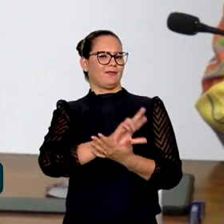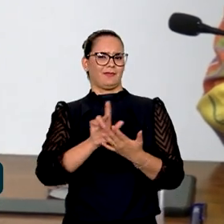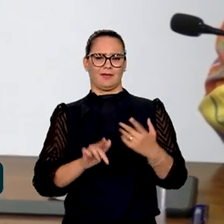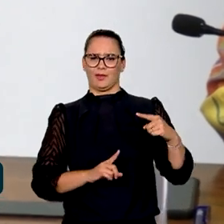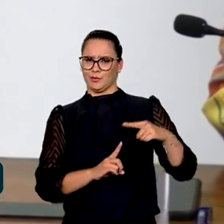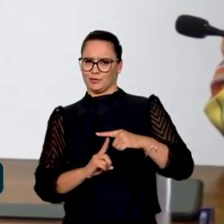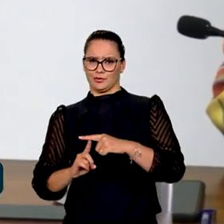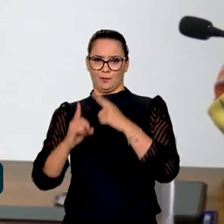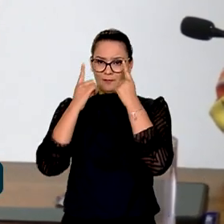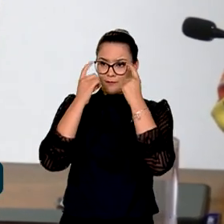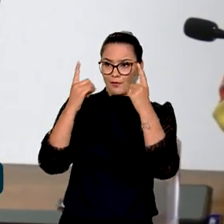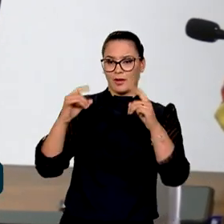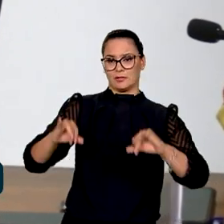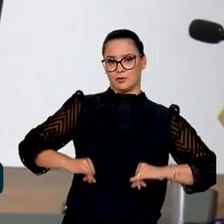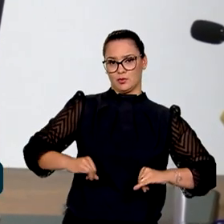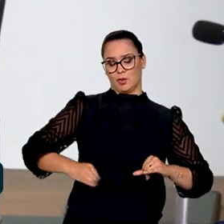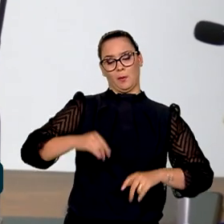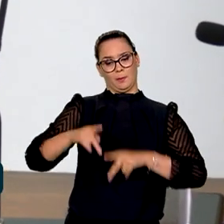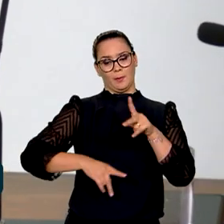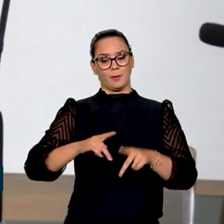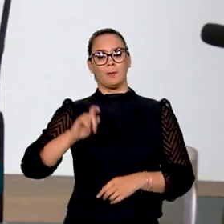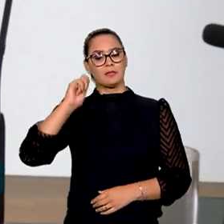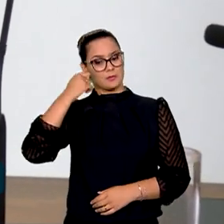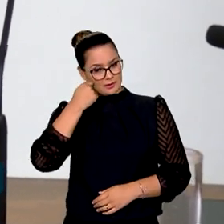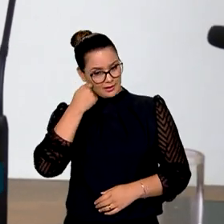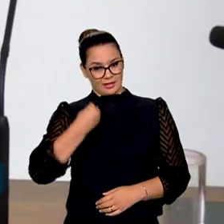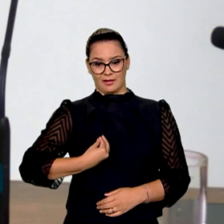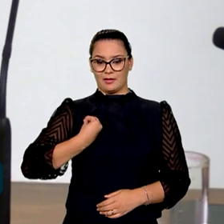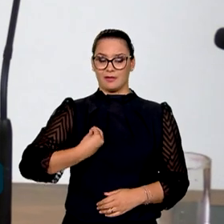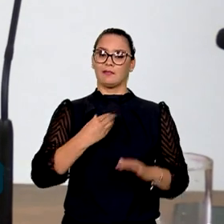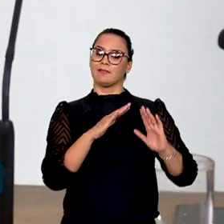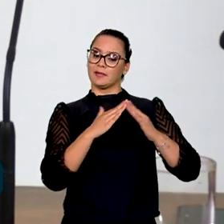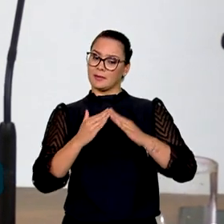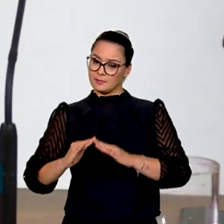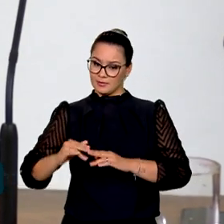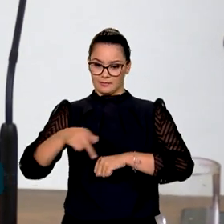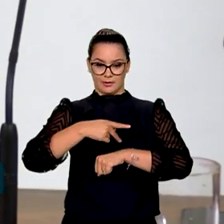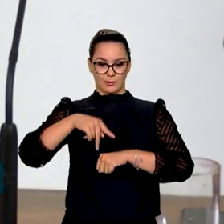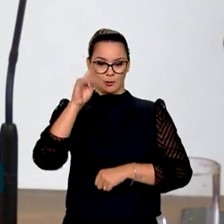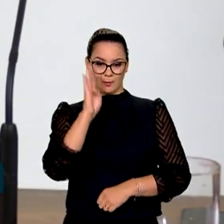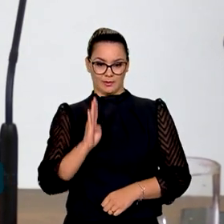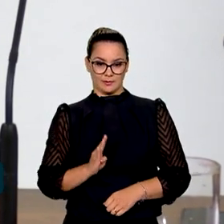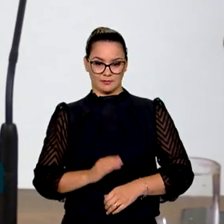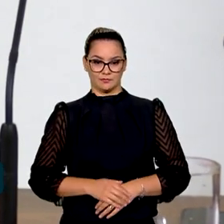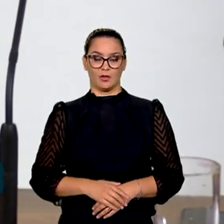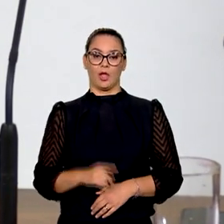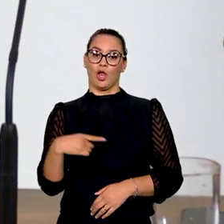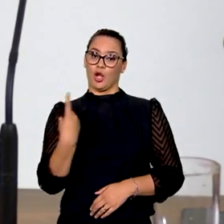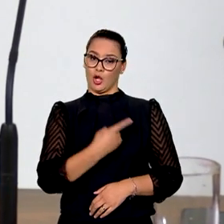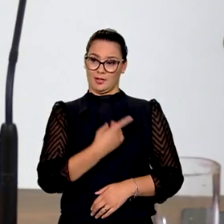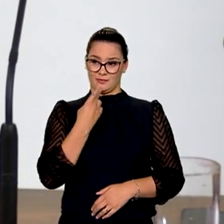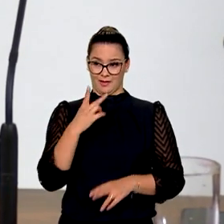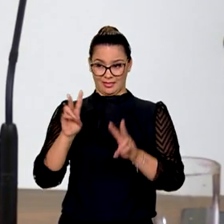de violência sofridos pela população negra e que vive nas periferias do país. A gente, quando fala desse